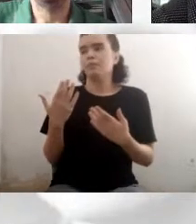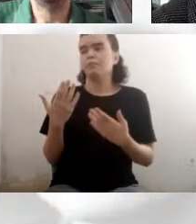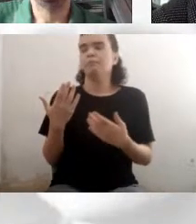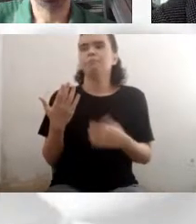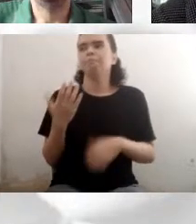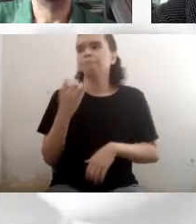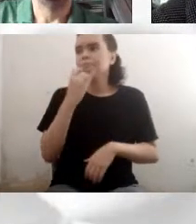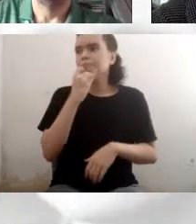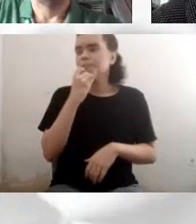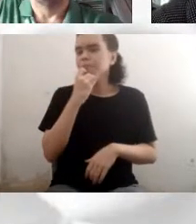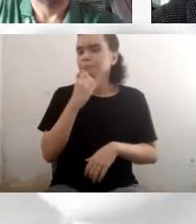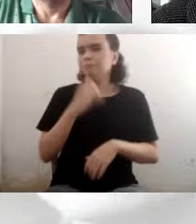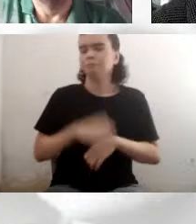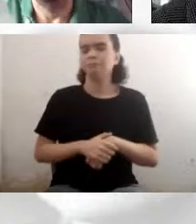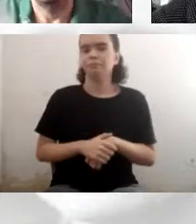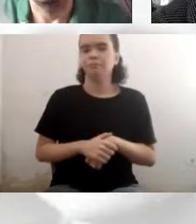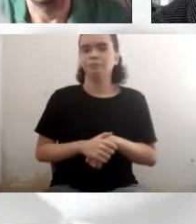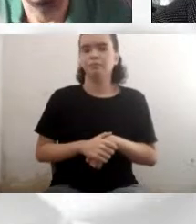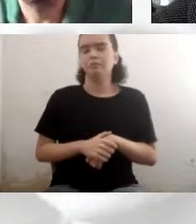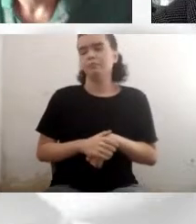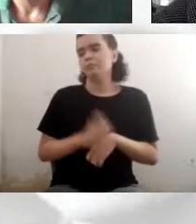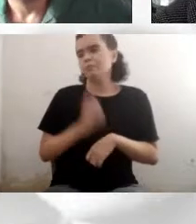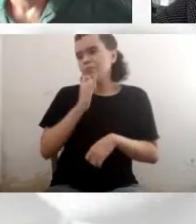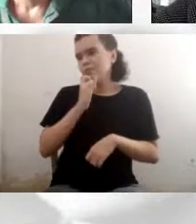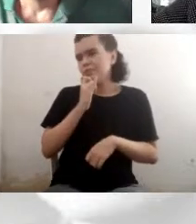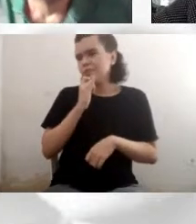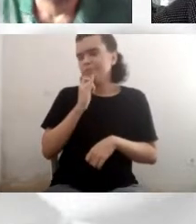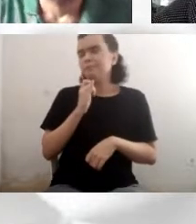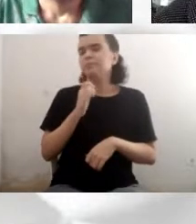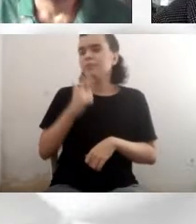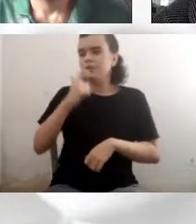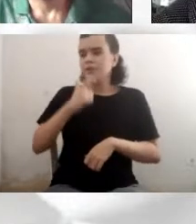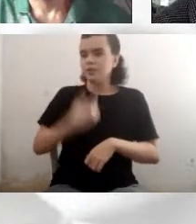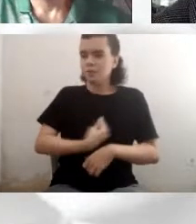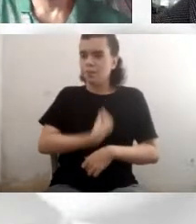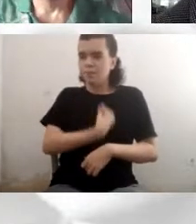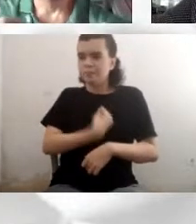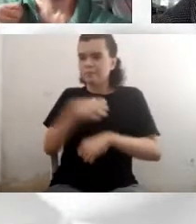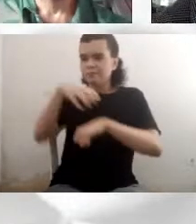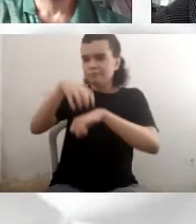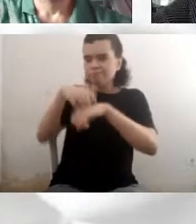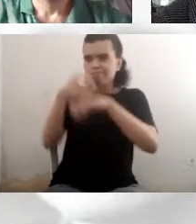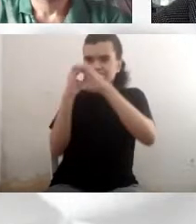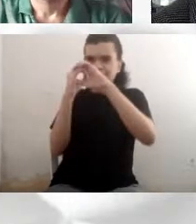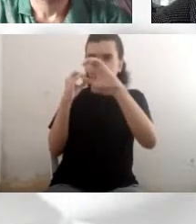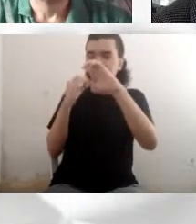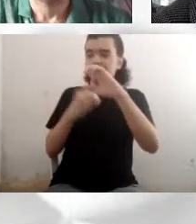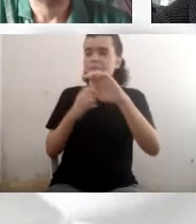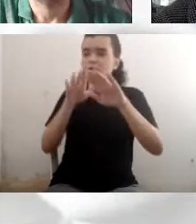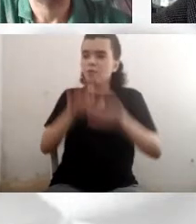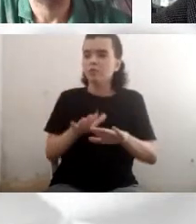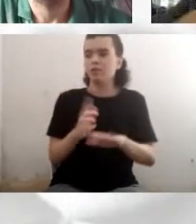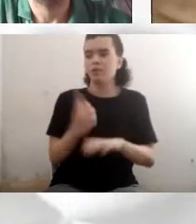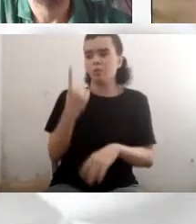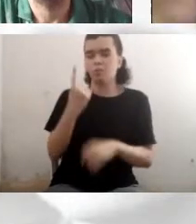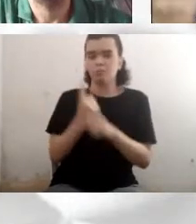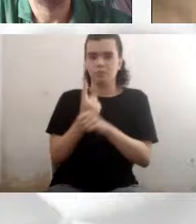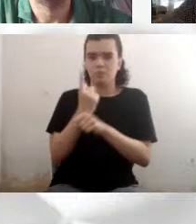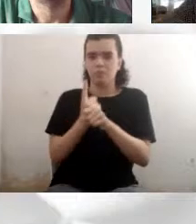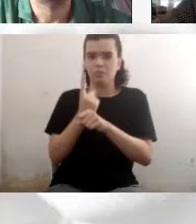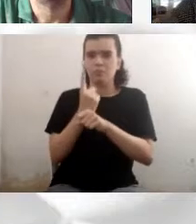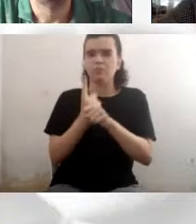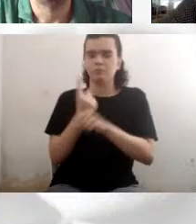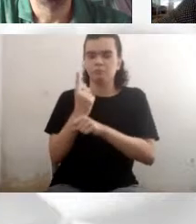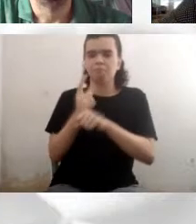eu passei um ano no telescópio SOAR, onde ele estava sendo recém